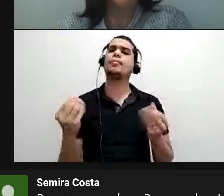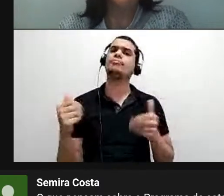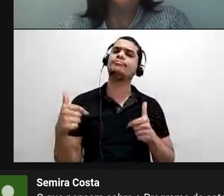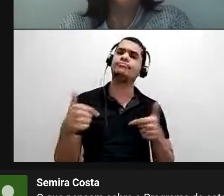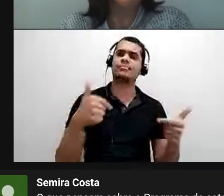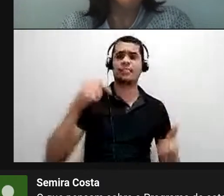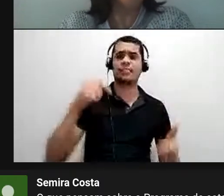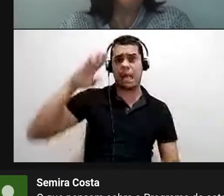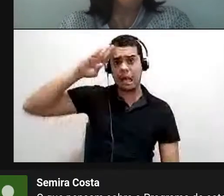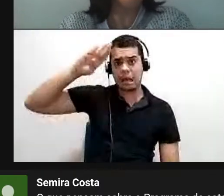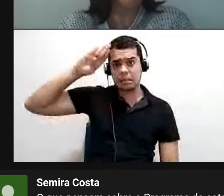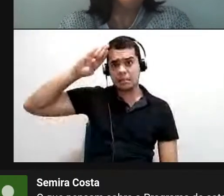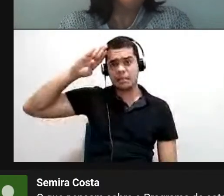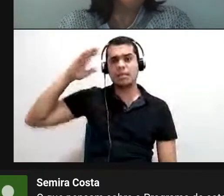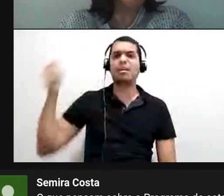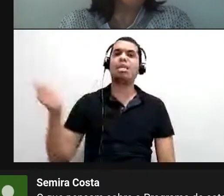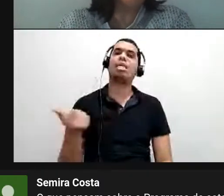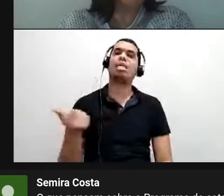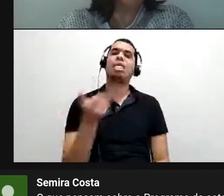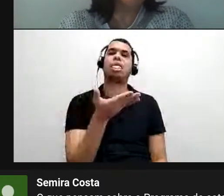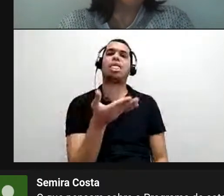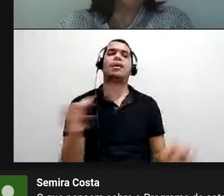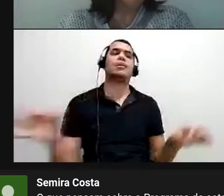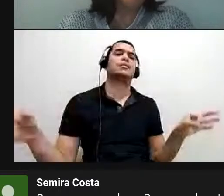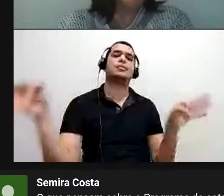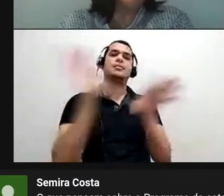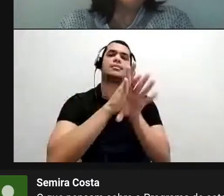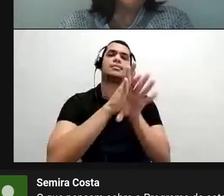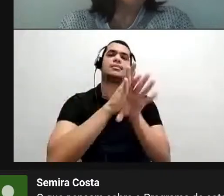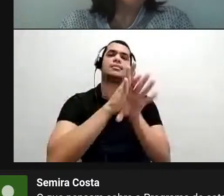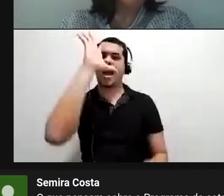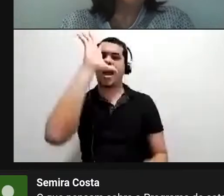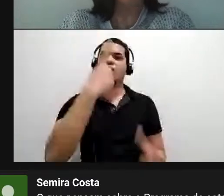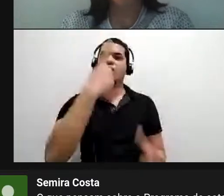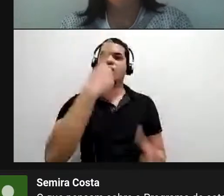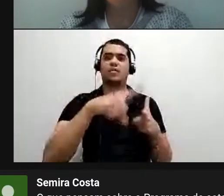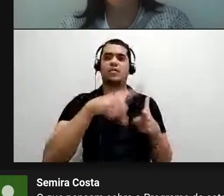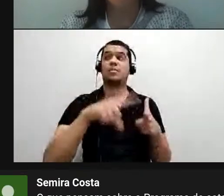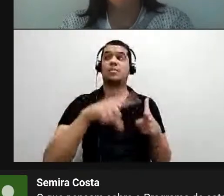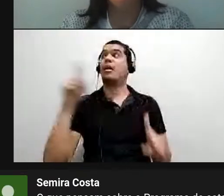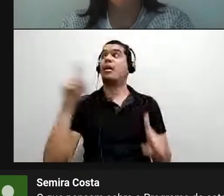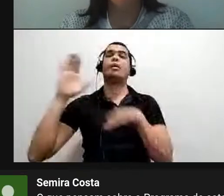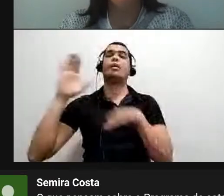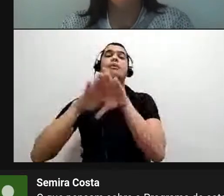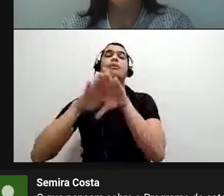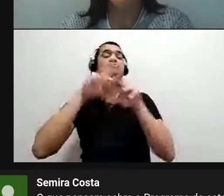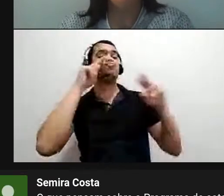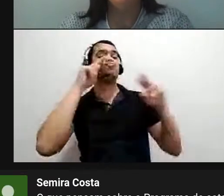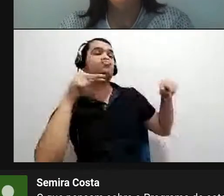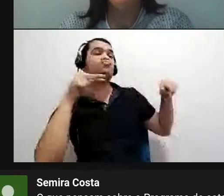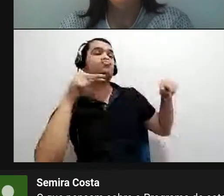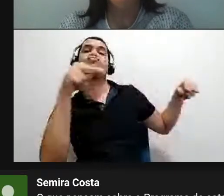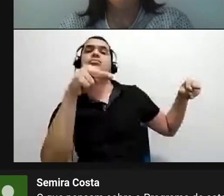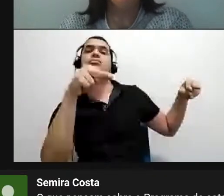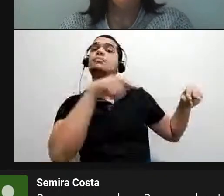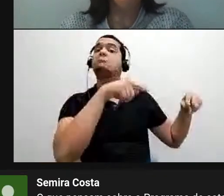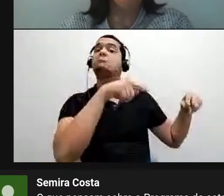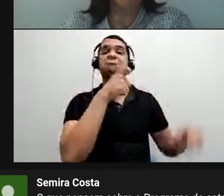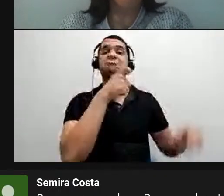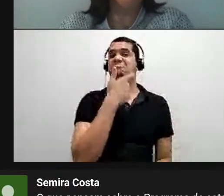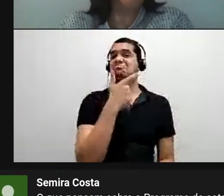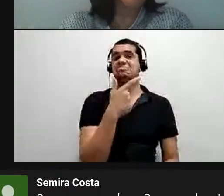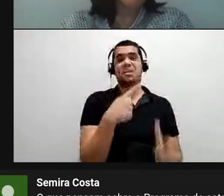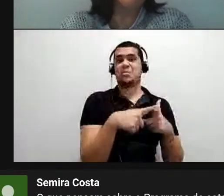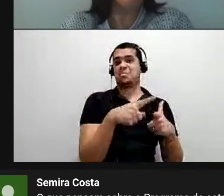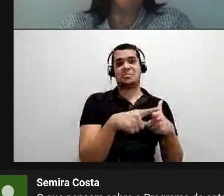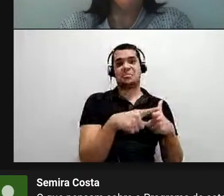enxerga, que não necessariamente os problemas são... a própria comunidade vê desse jeito, né? Então, a gente tem